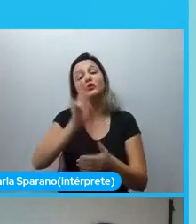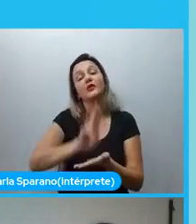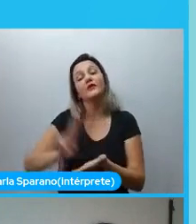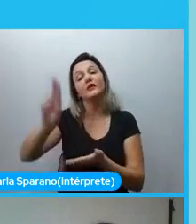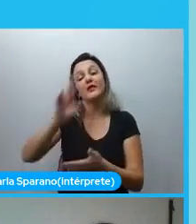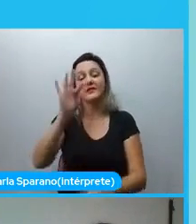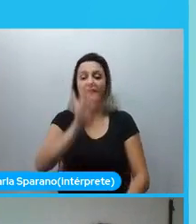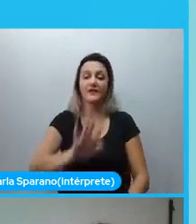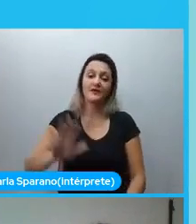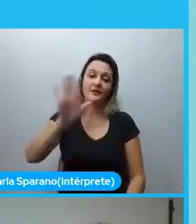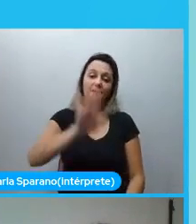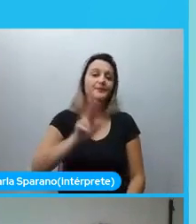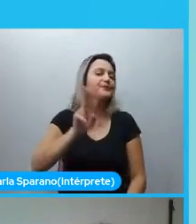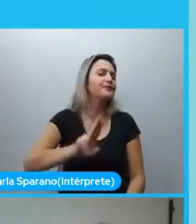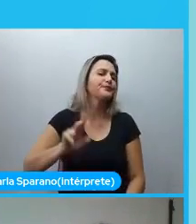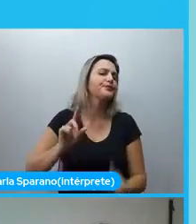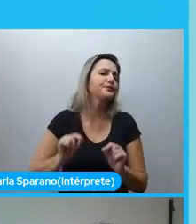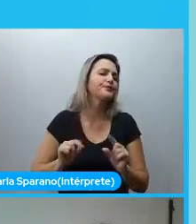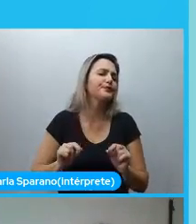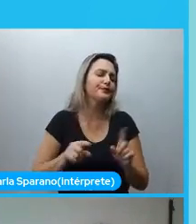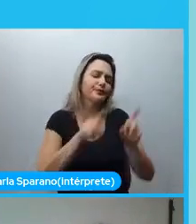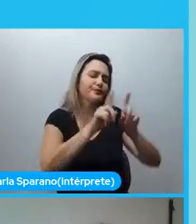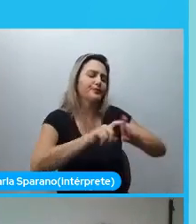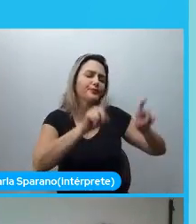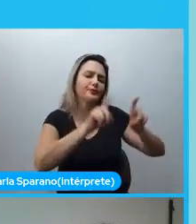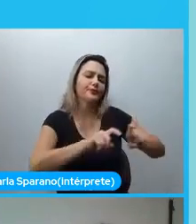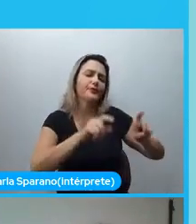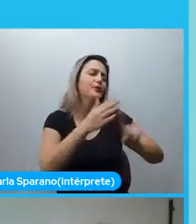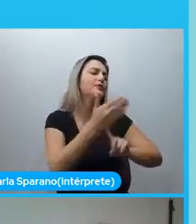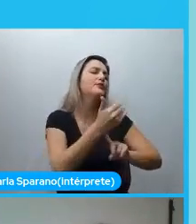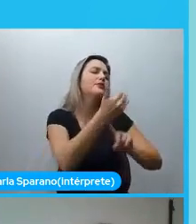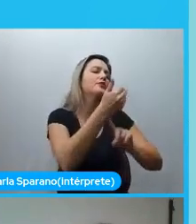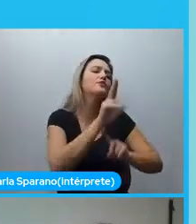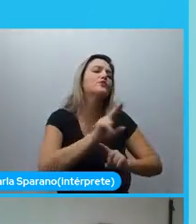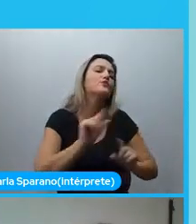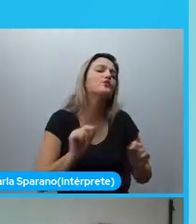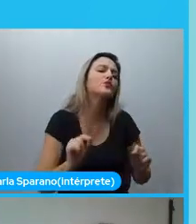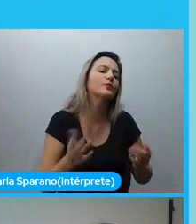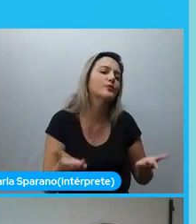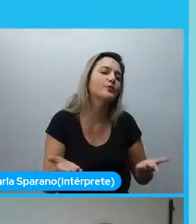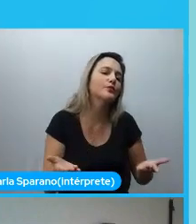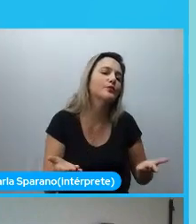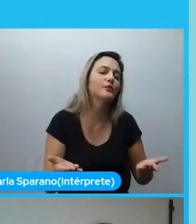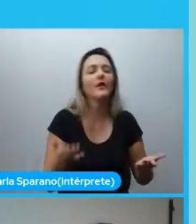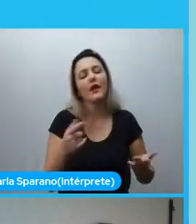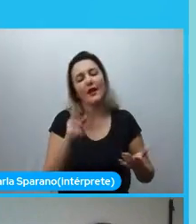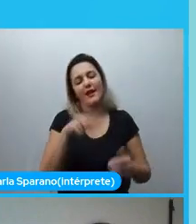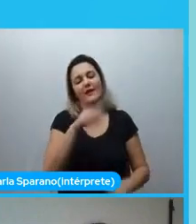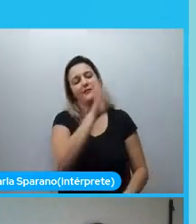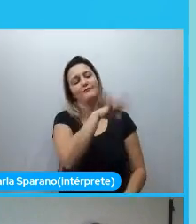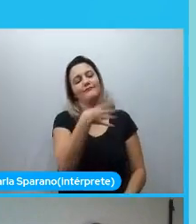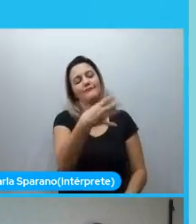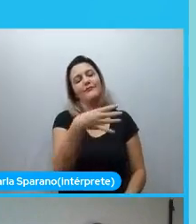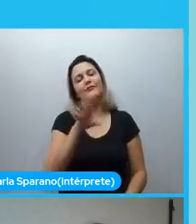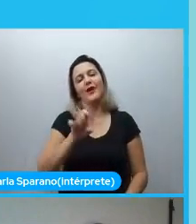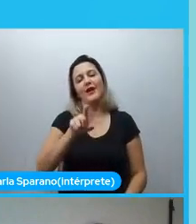gente usou o quê de computador nisso, o quê de tecnologia? A gente usou o Excel na época,